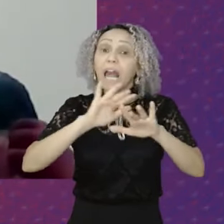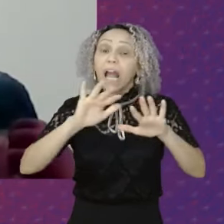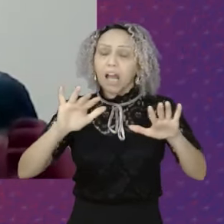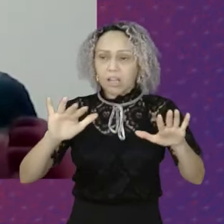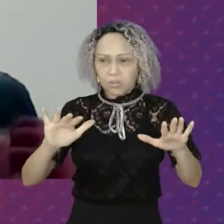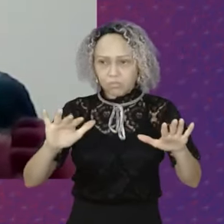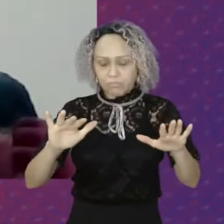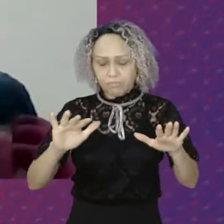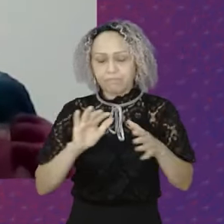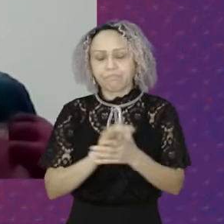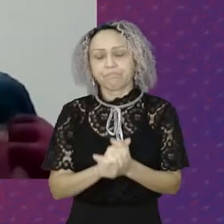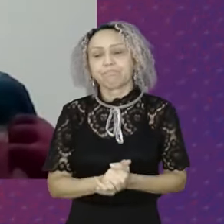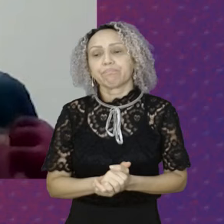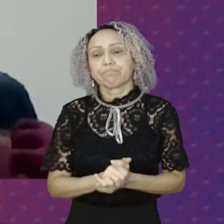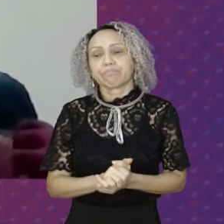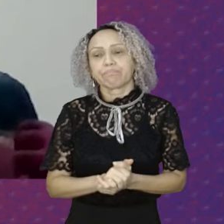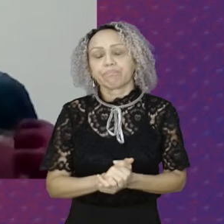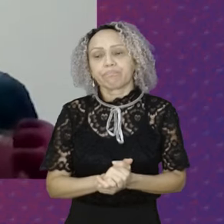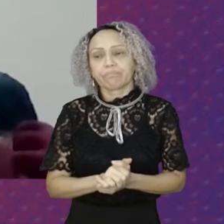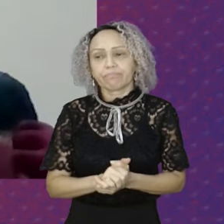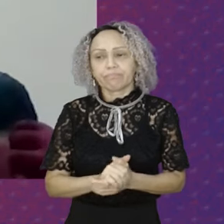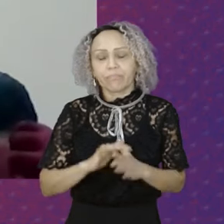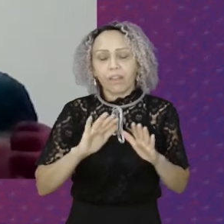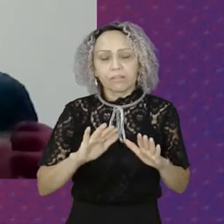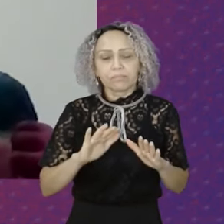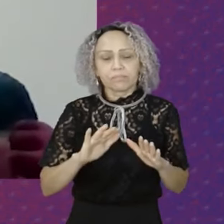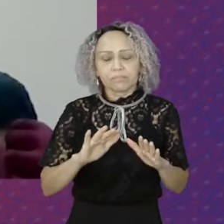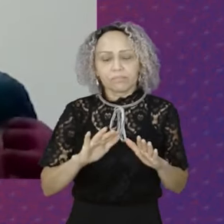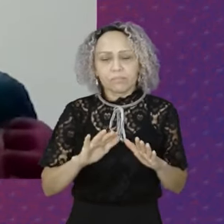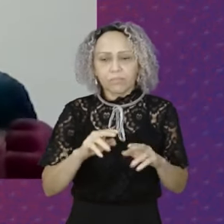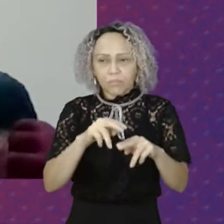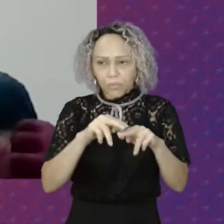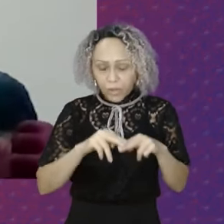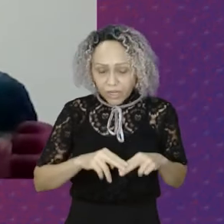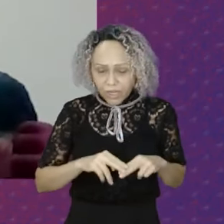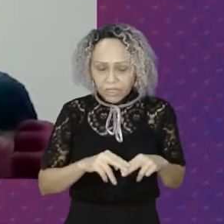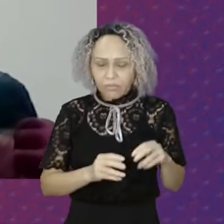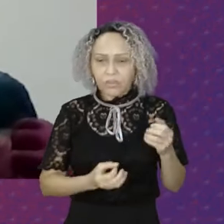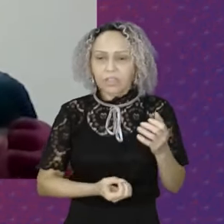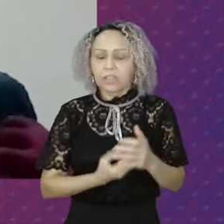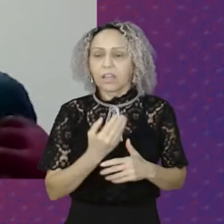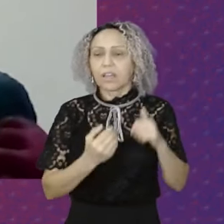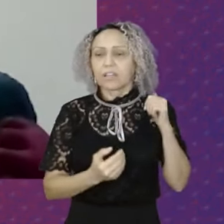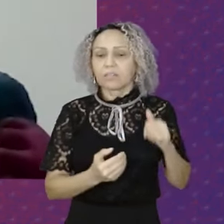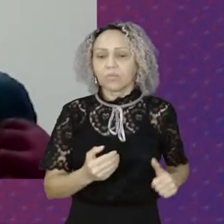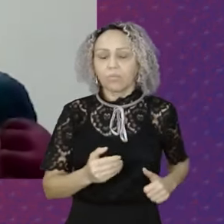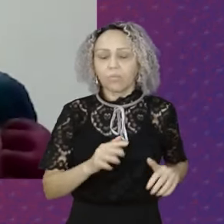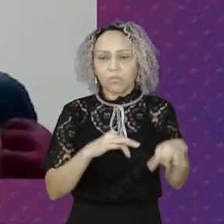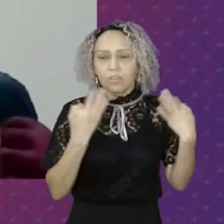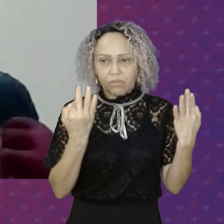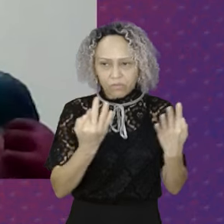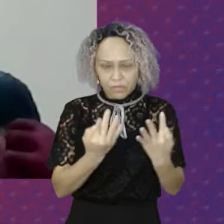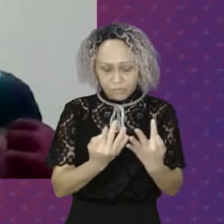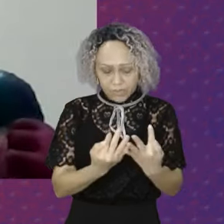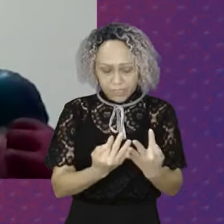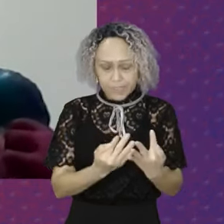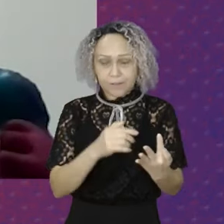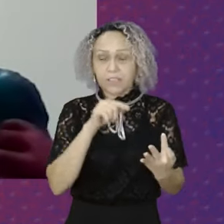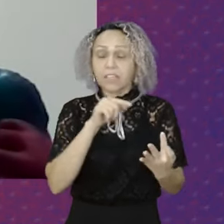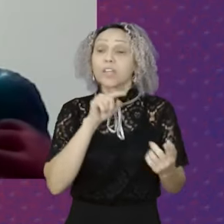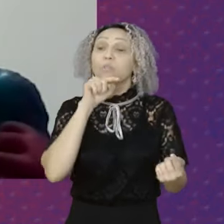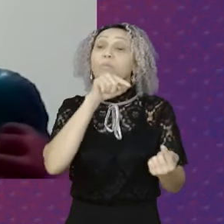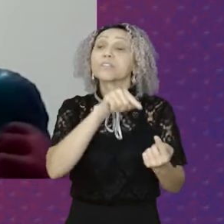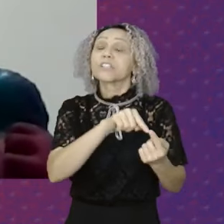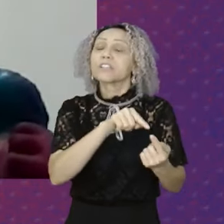Então Daí foi criado O Programa Bolsa Família Que além Da transferência de renda